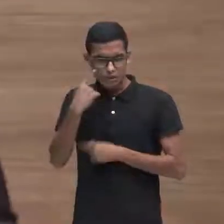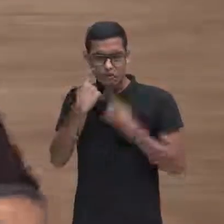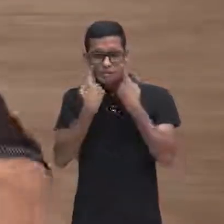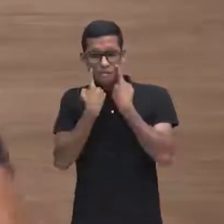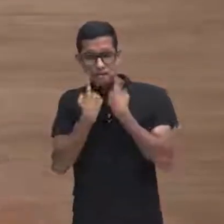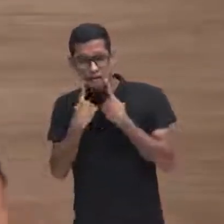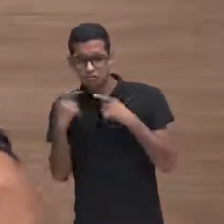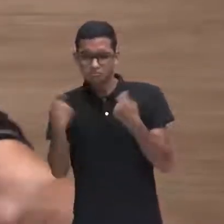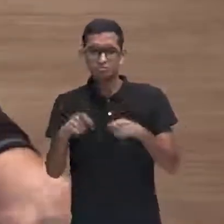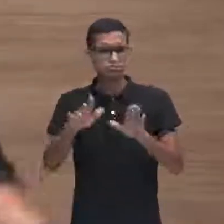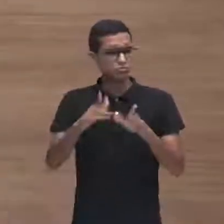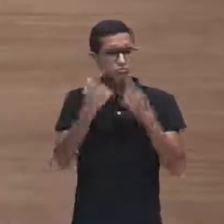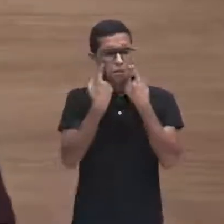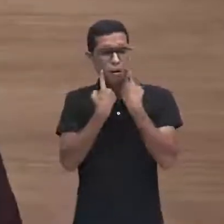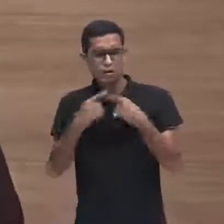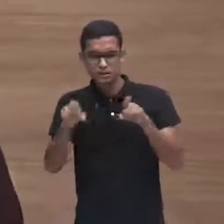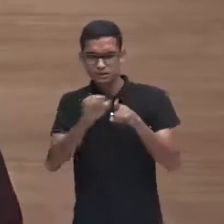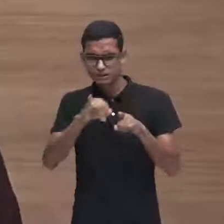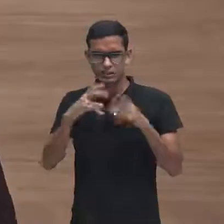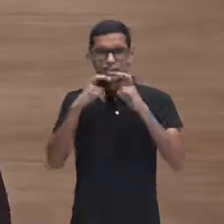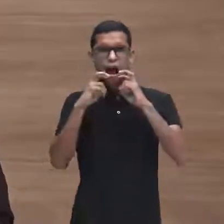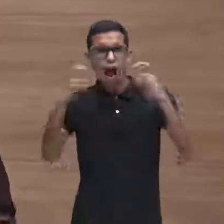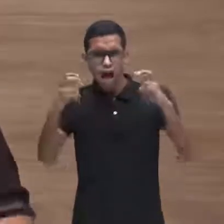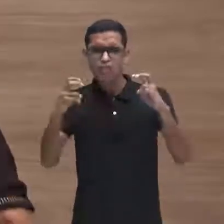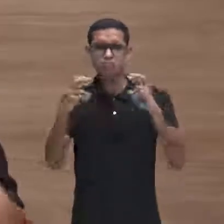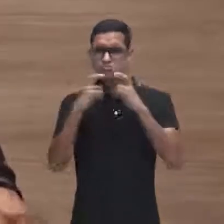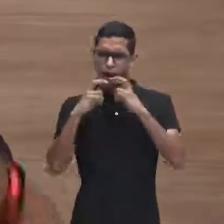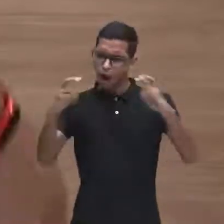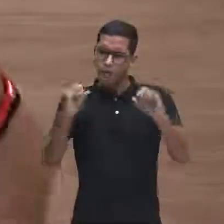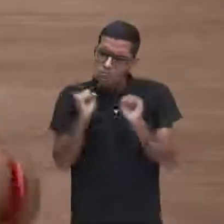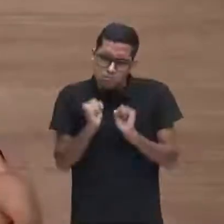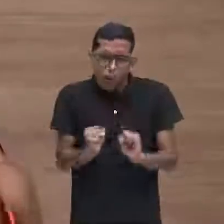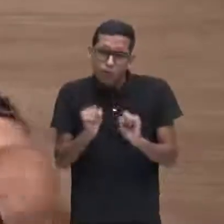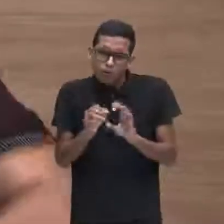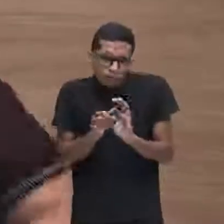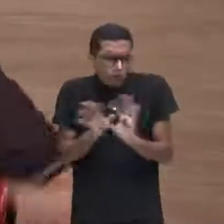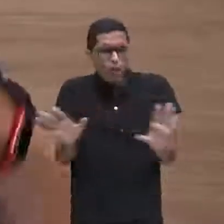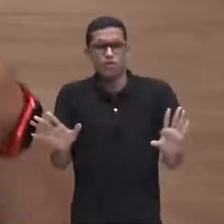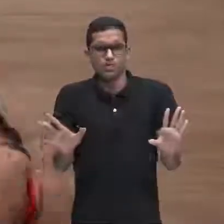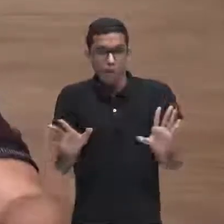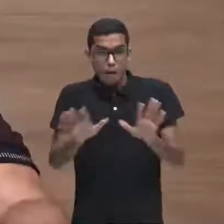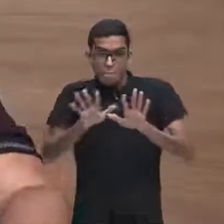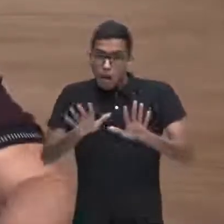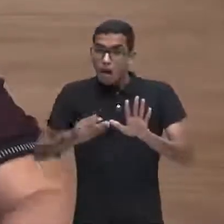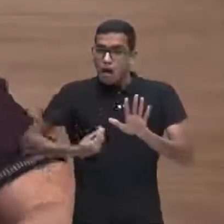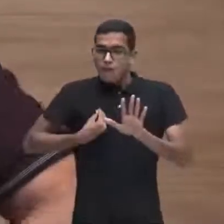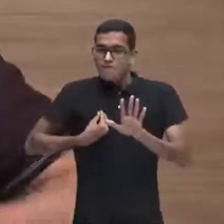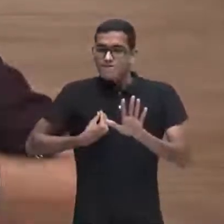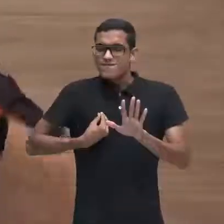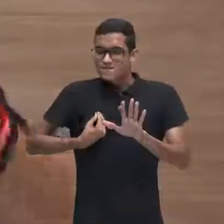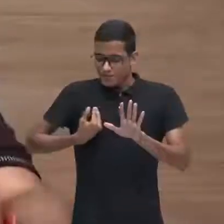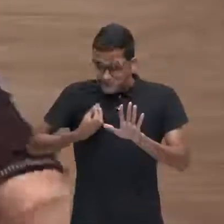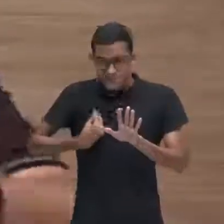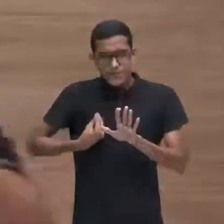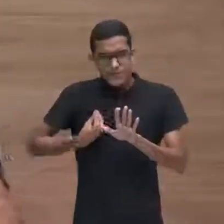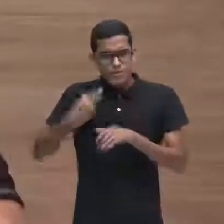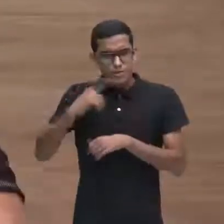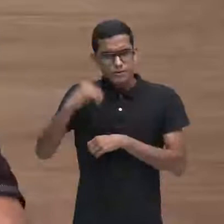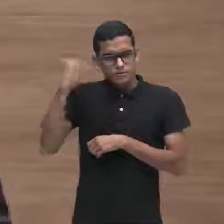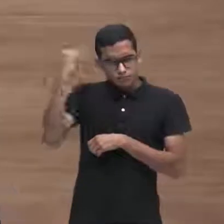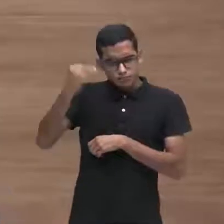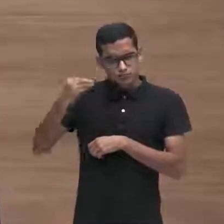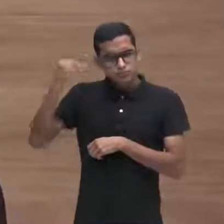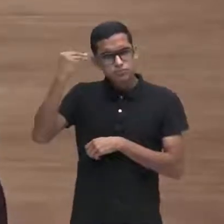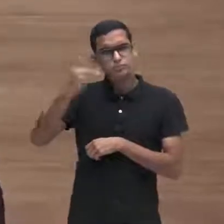se você precisar gritar grite mas faça alguma coisa viva vivencie isso vivencie essa experiência que a